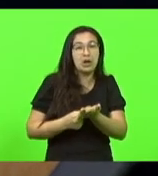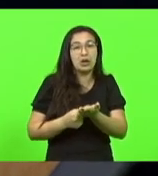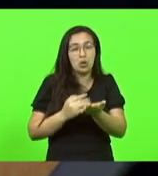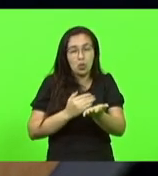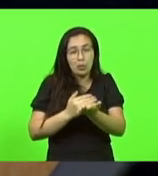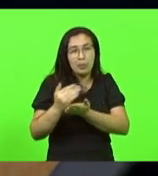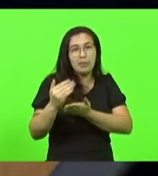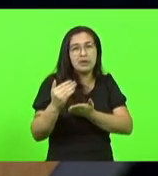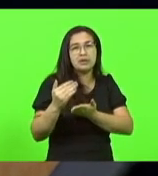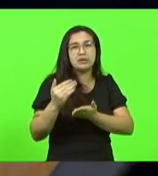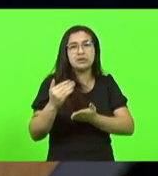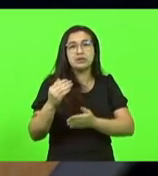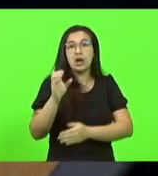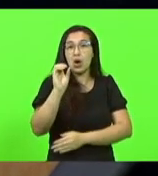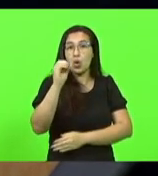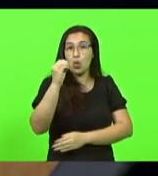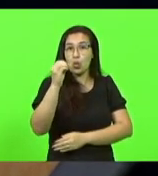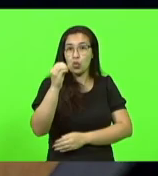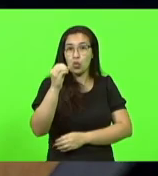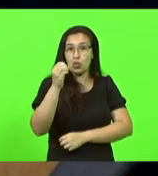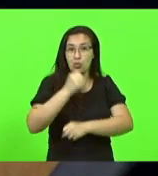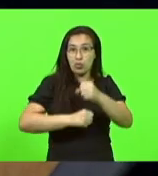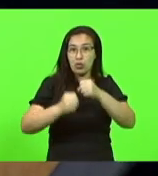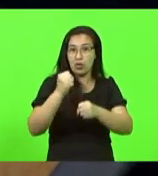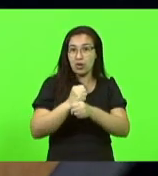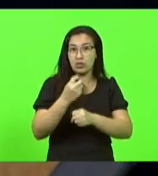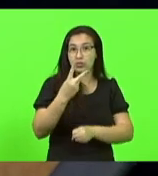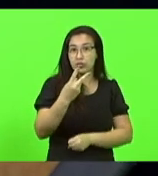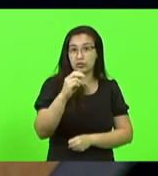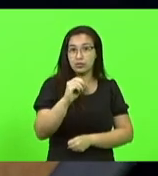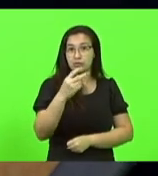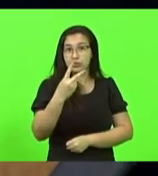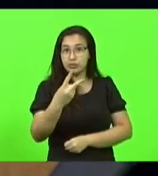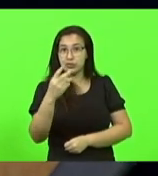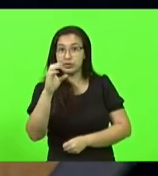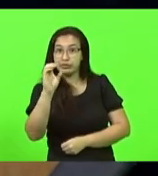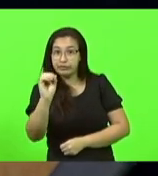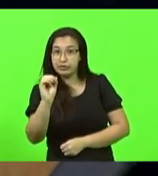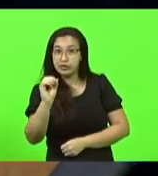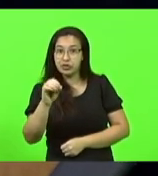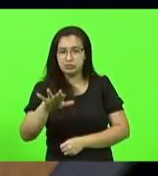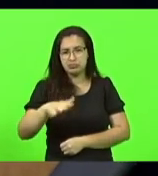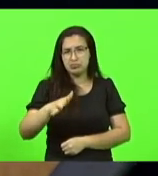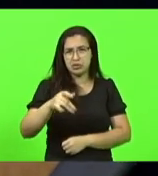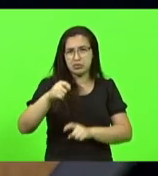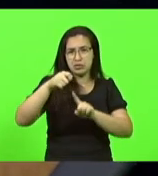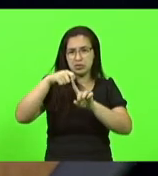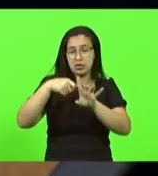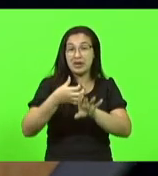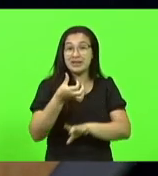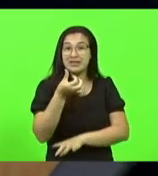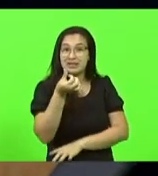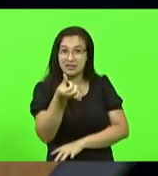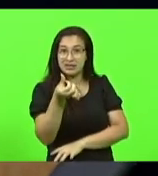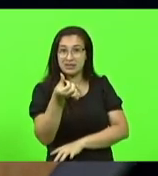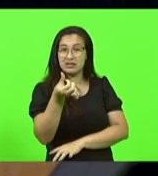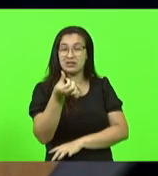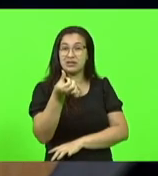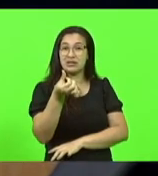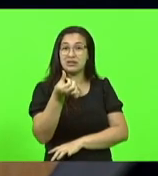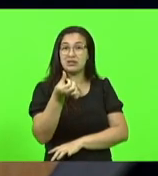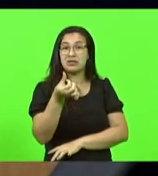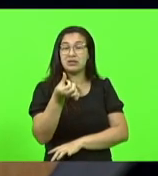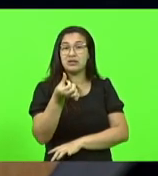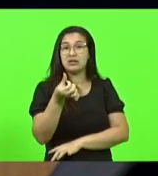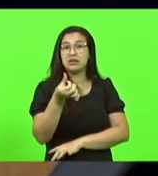outubro passado, a partir daí, em seis meses, se faria o acumulado em 18